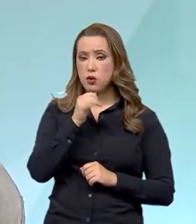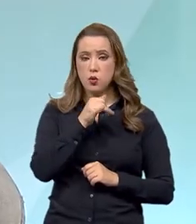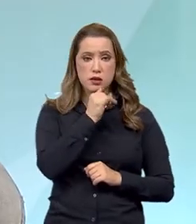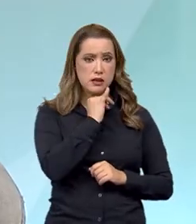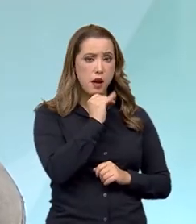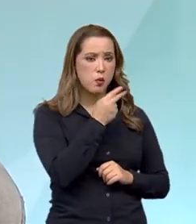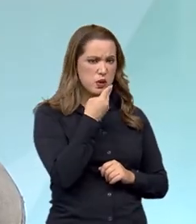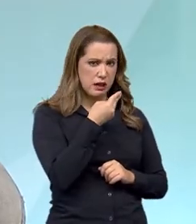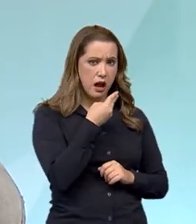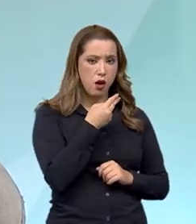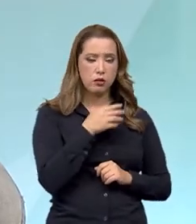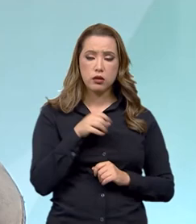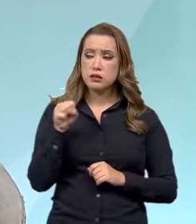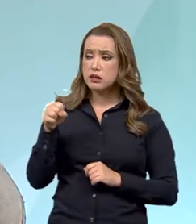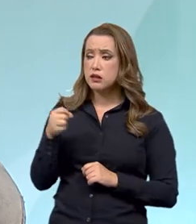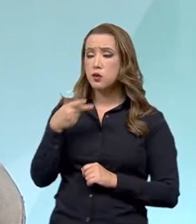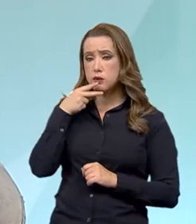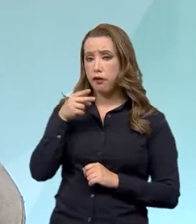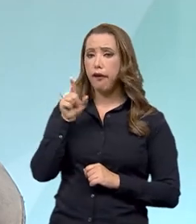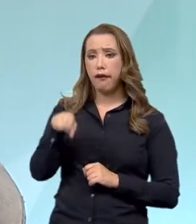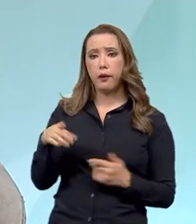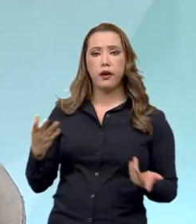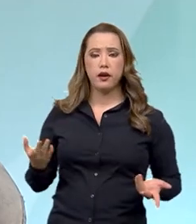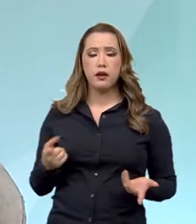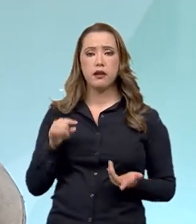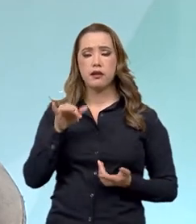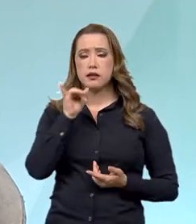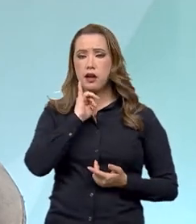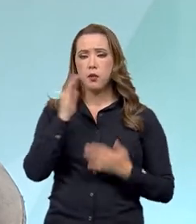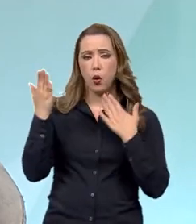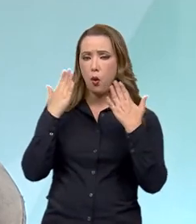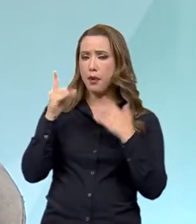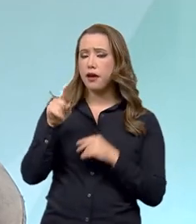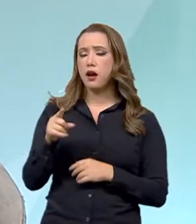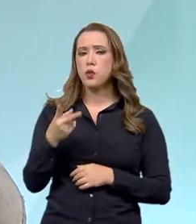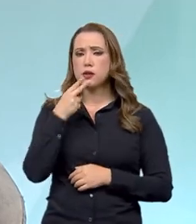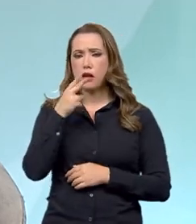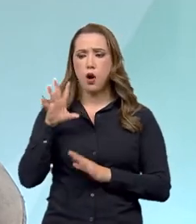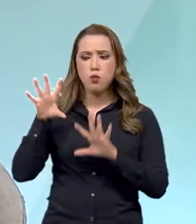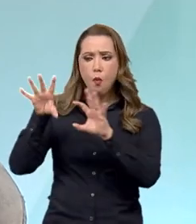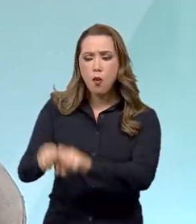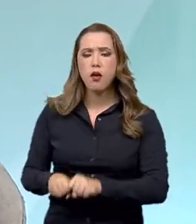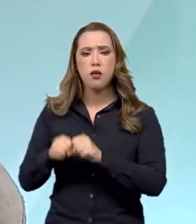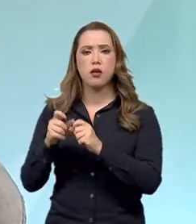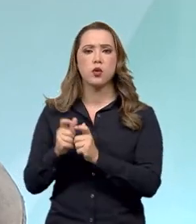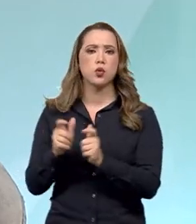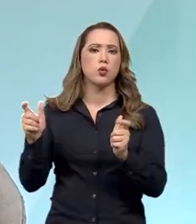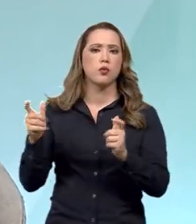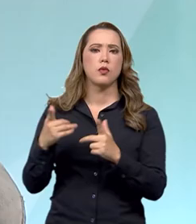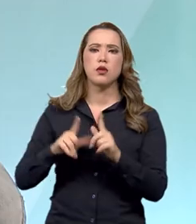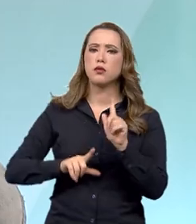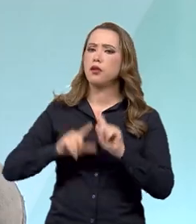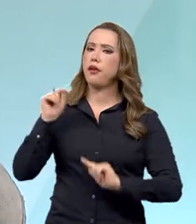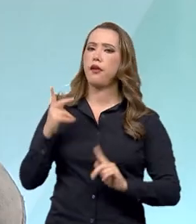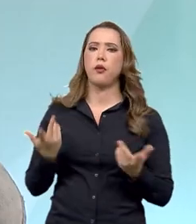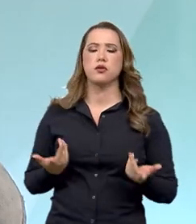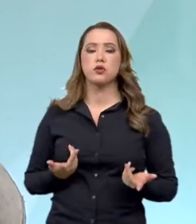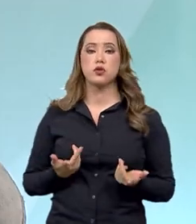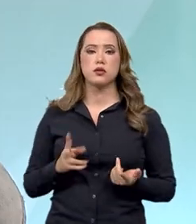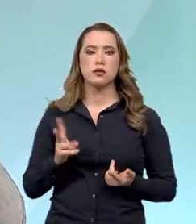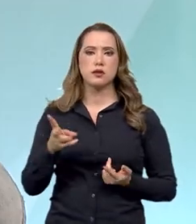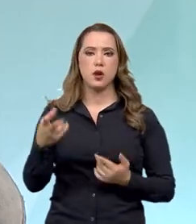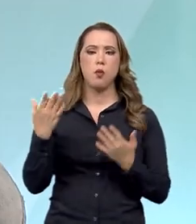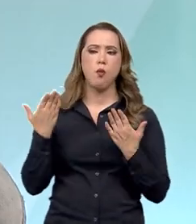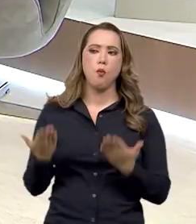Para ter uma ideia, Paulo, o número de apreensões de cigarras é o campeão. O número de apreensões em toneladas nos nossos